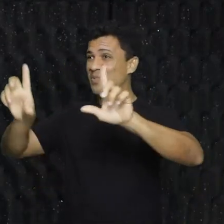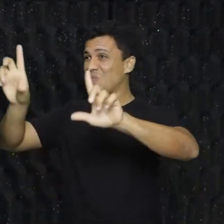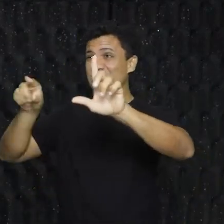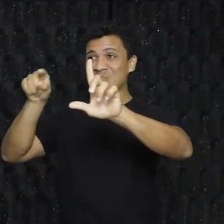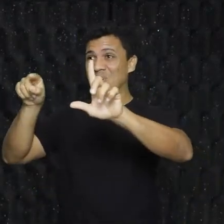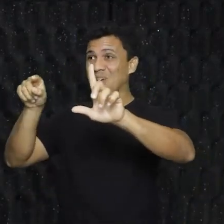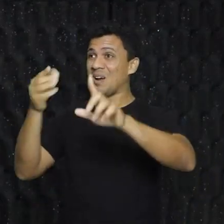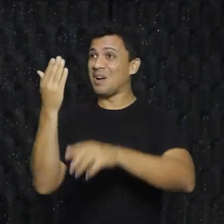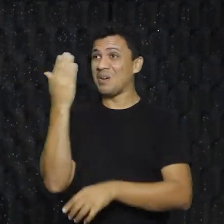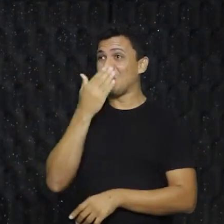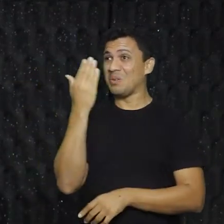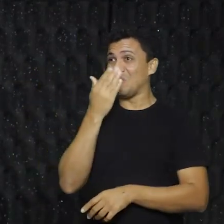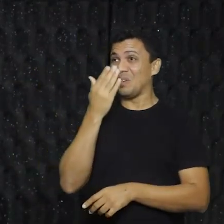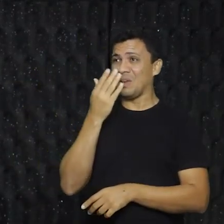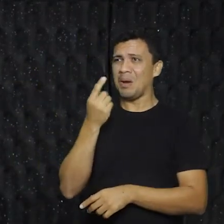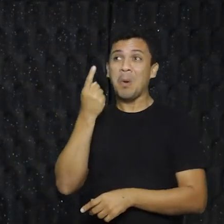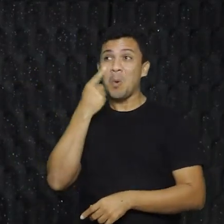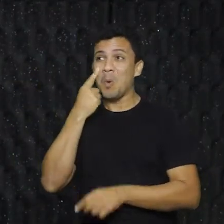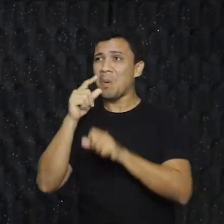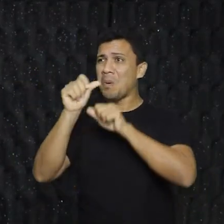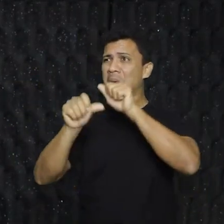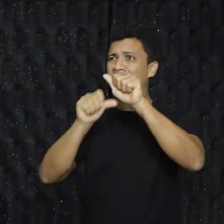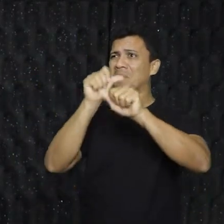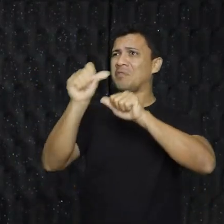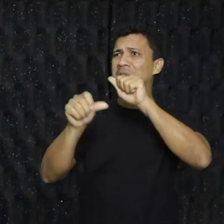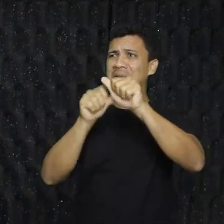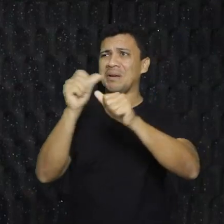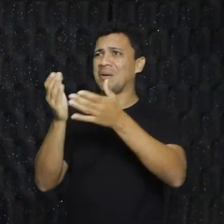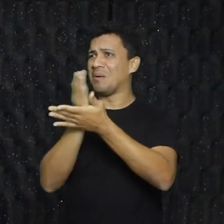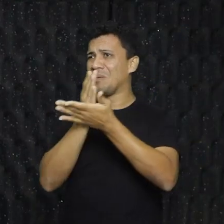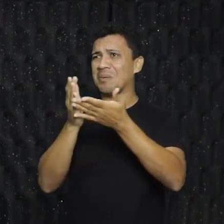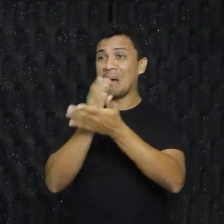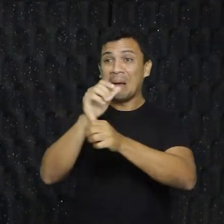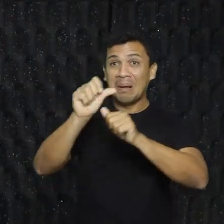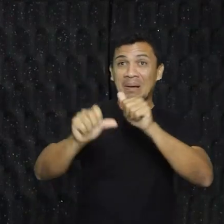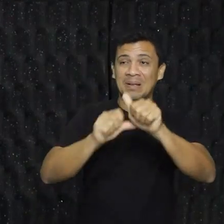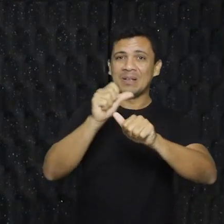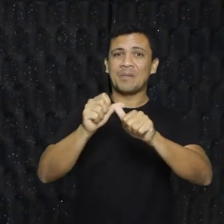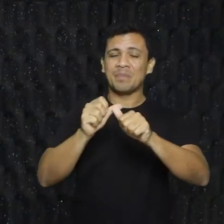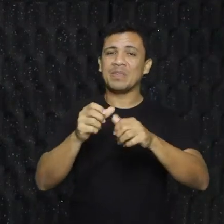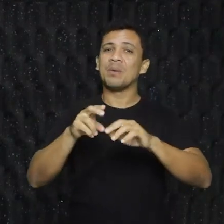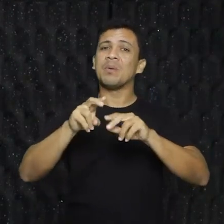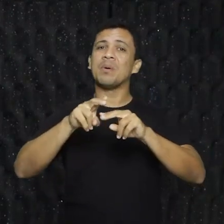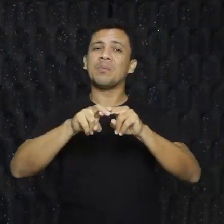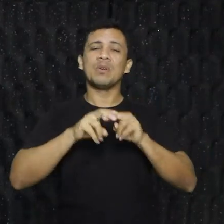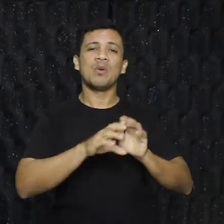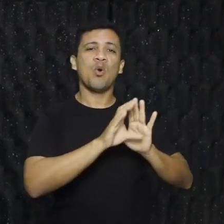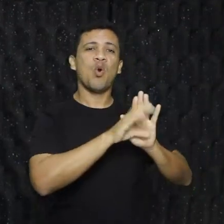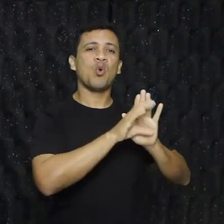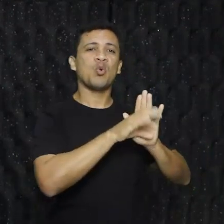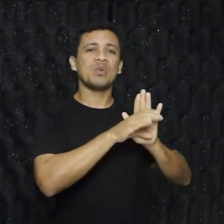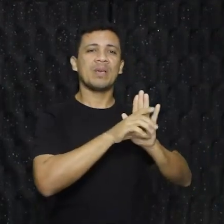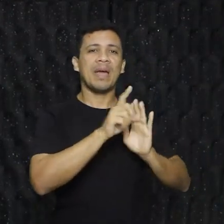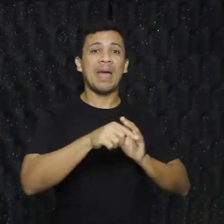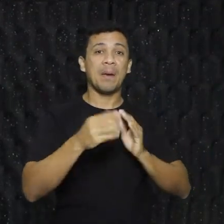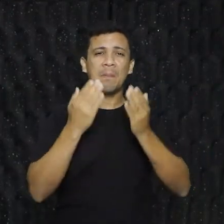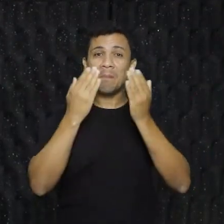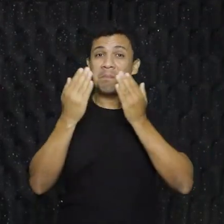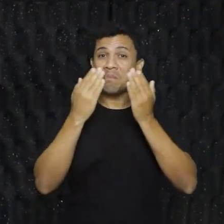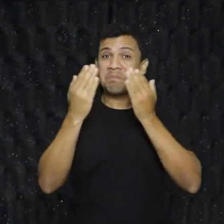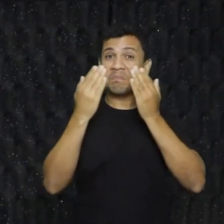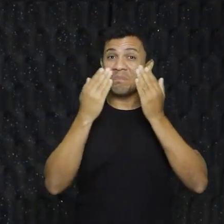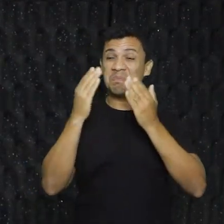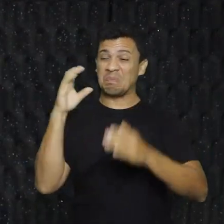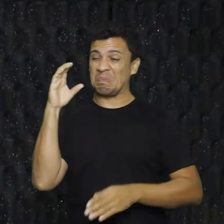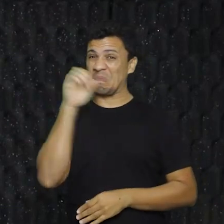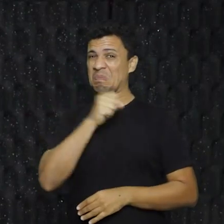via, que se modificam na tua frente e viram outras coisas. A gente chama esse conceito de automatismo psíquico. Chego